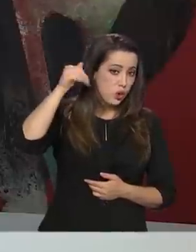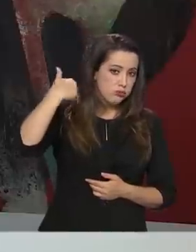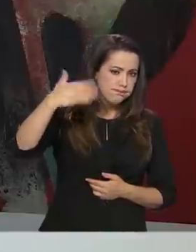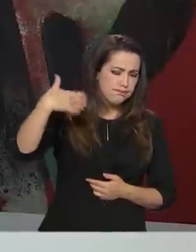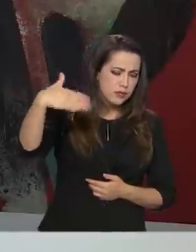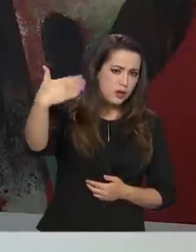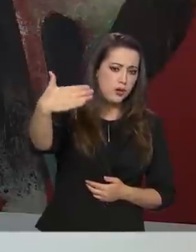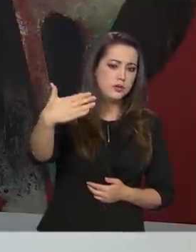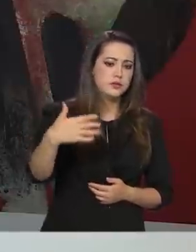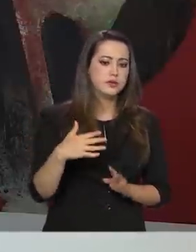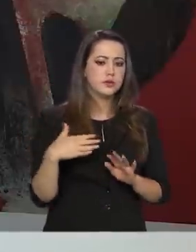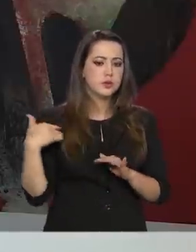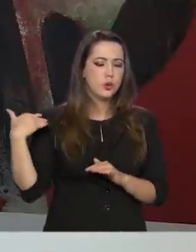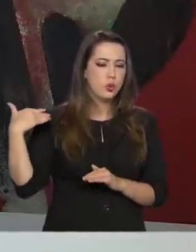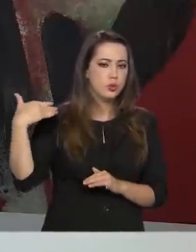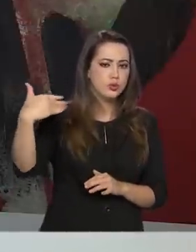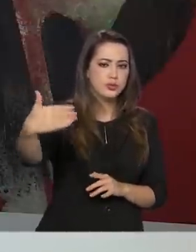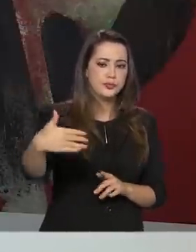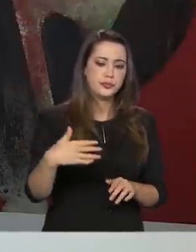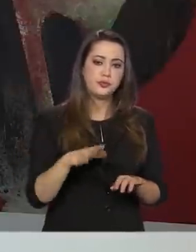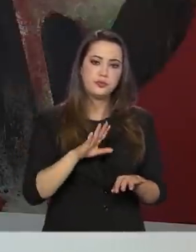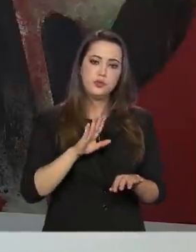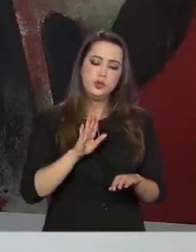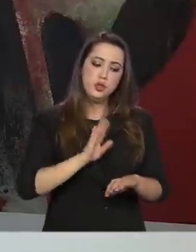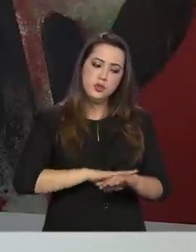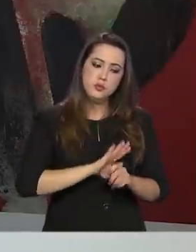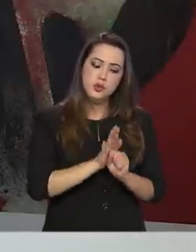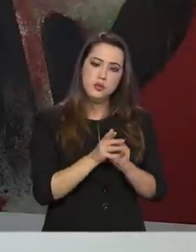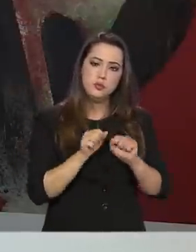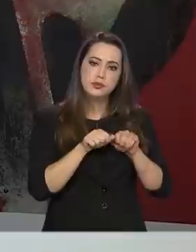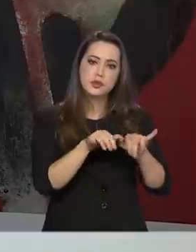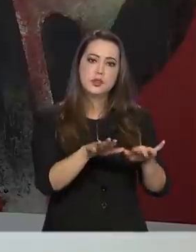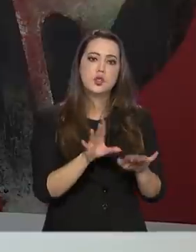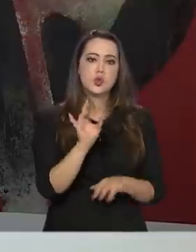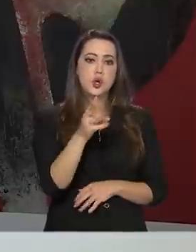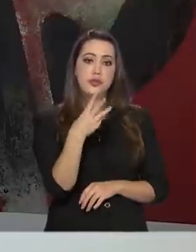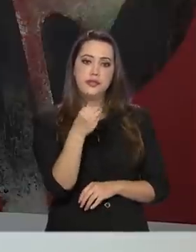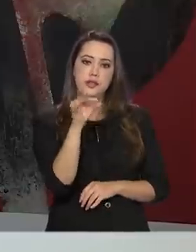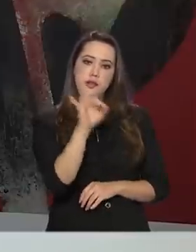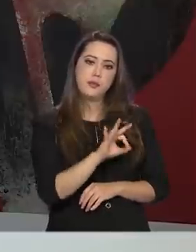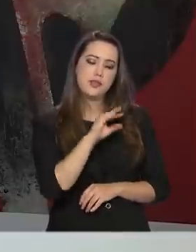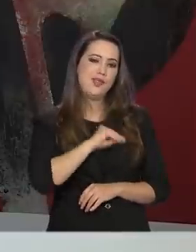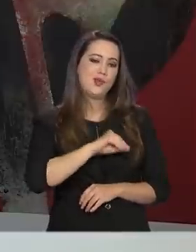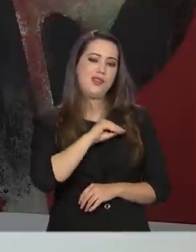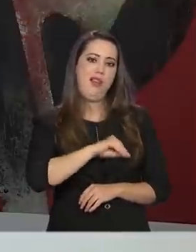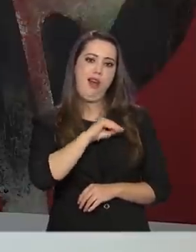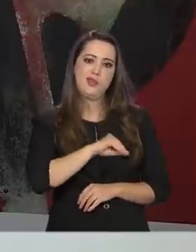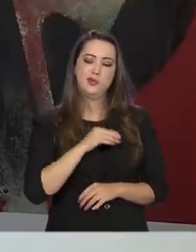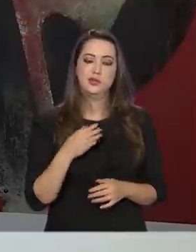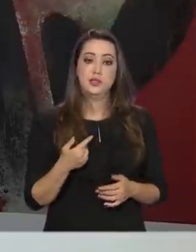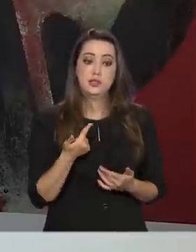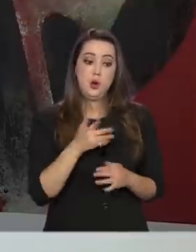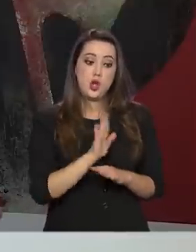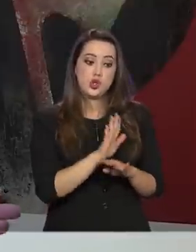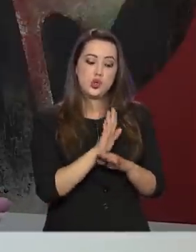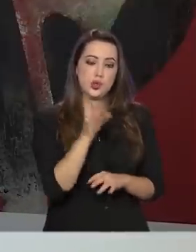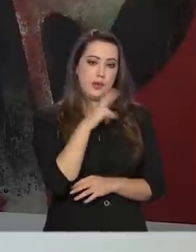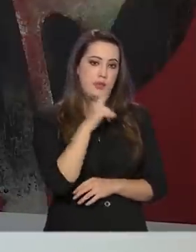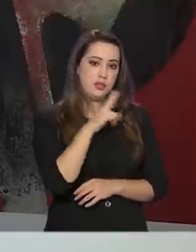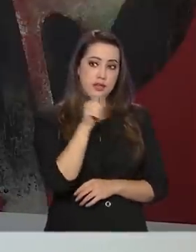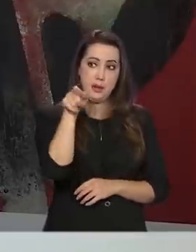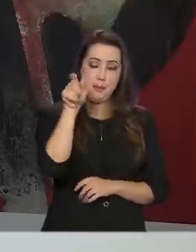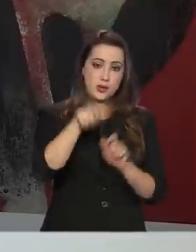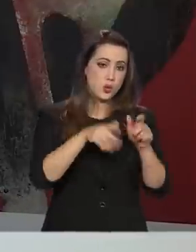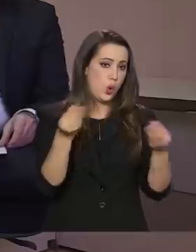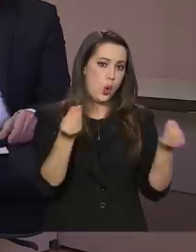durante, ou vem mantendo durante essa pandemia, 30% da sua renda normal. Então, se não fosse o auxílio emergencial, esse indivíduo estaria